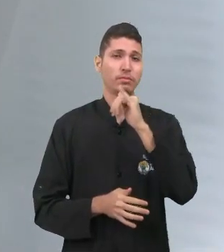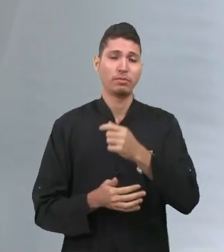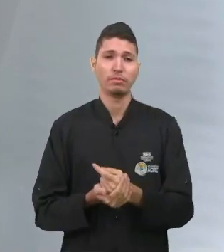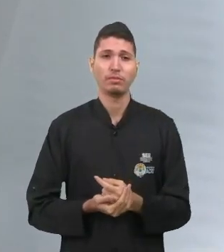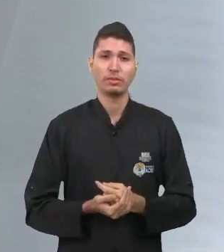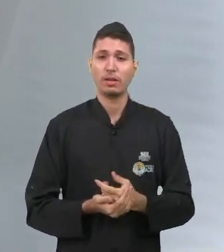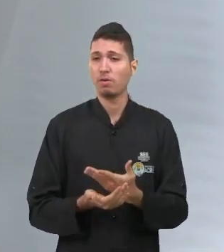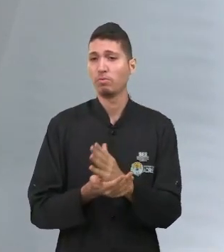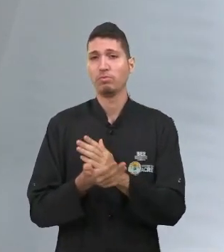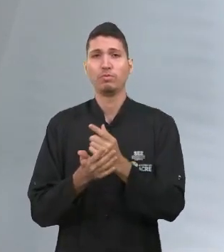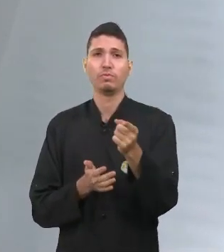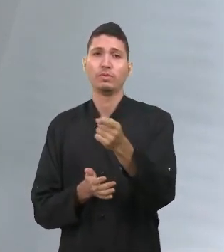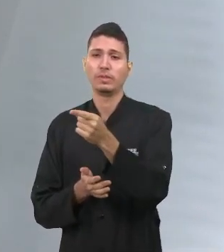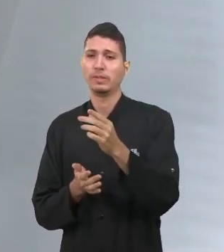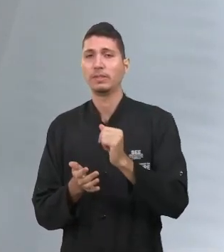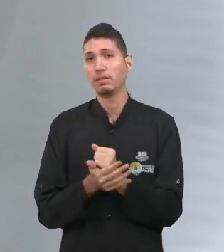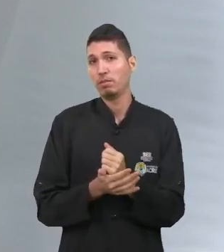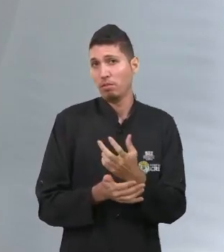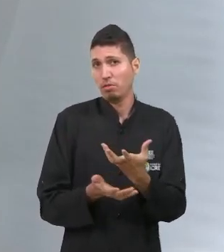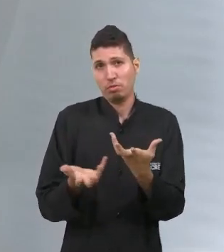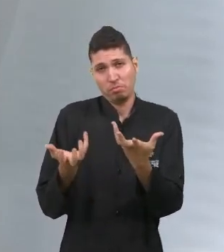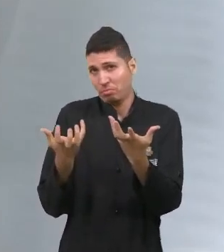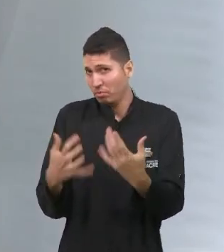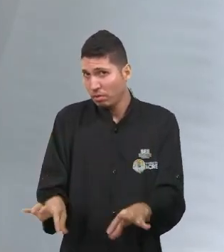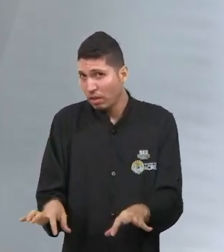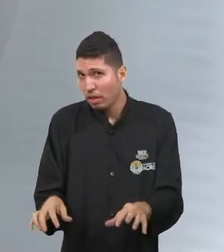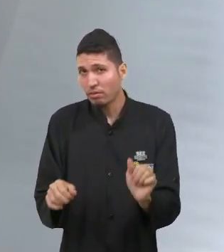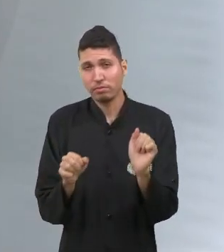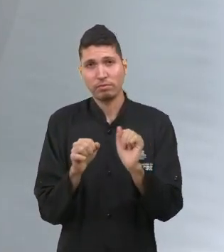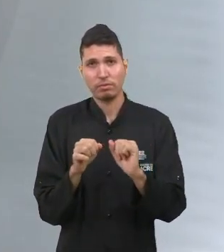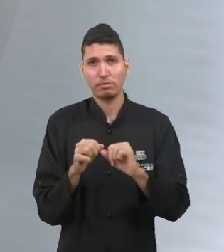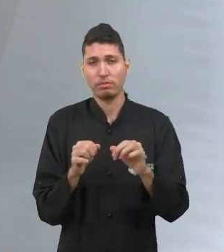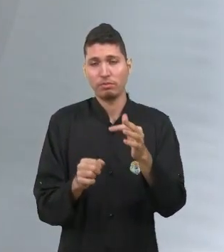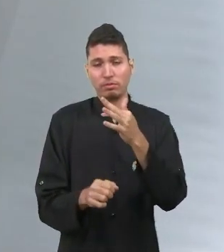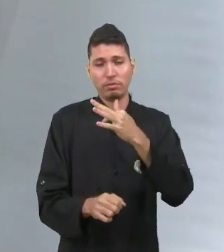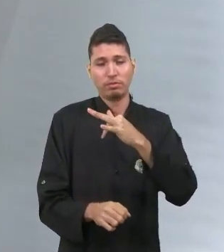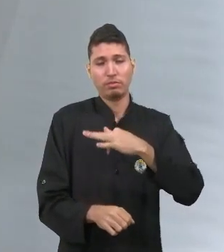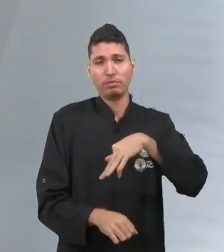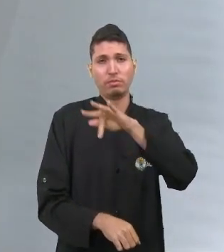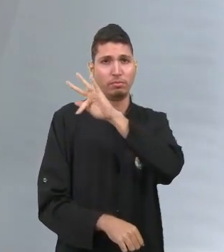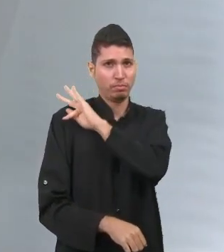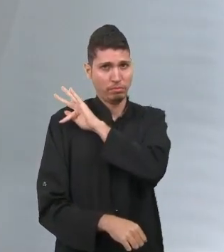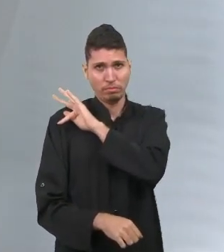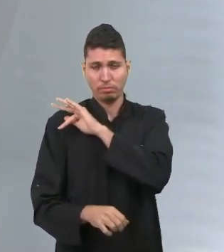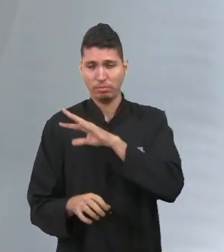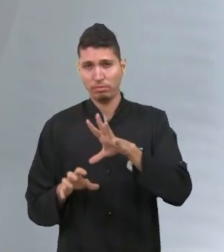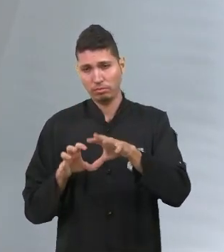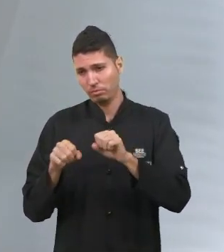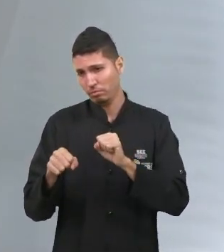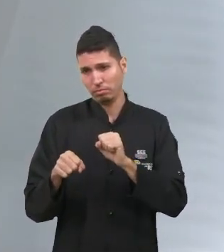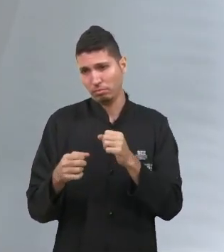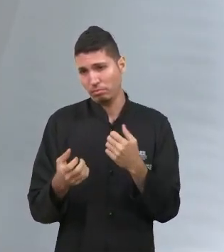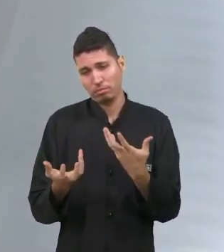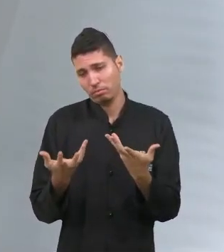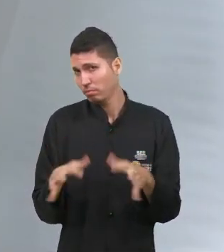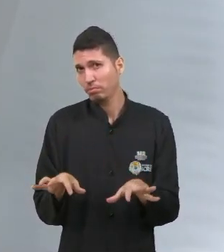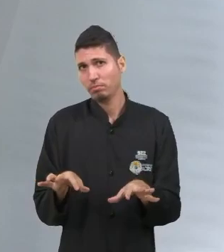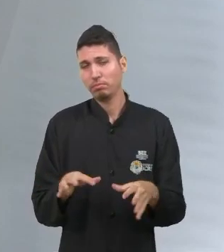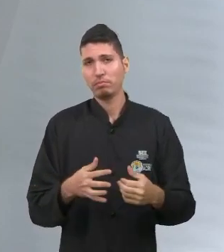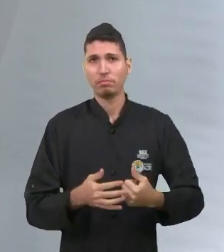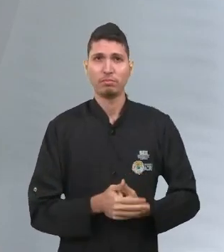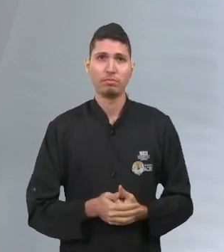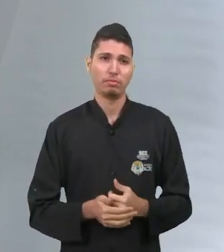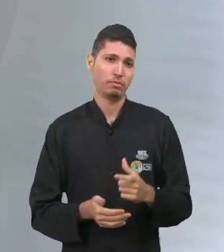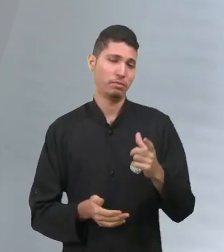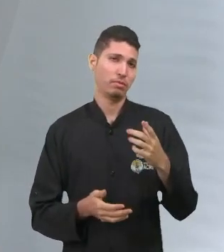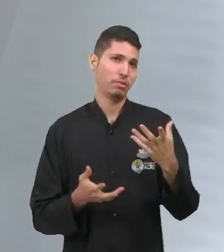querem fazer uma carreira universitária, não querem fazer uma graduação, não querem se formar. De repente, né, você já quer